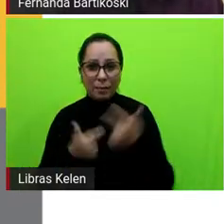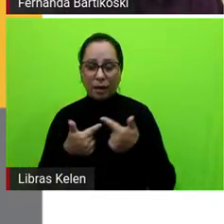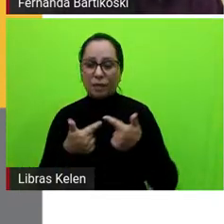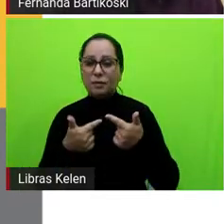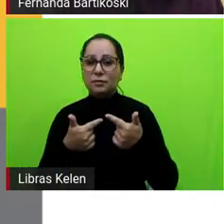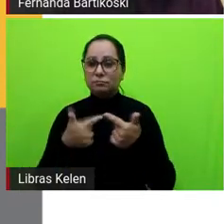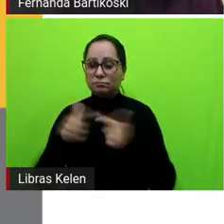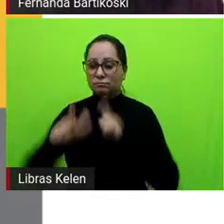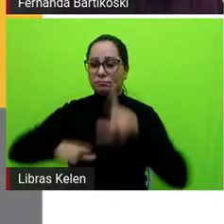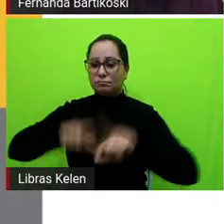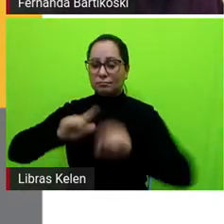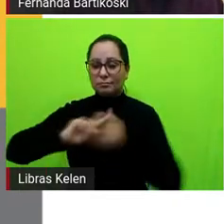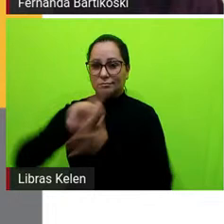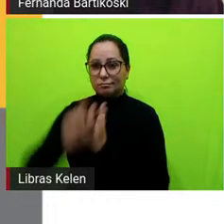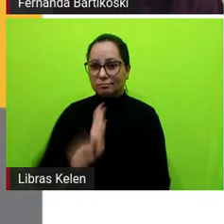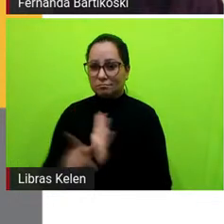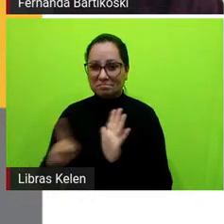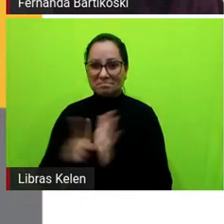desse gênero?